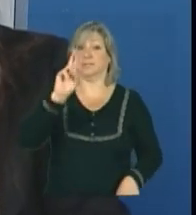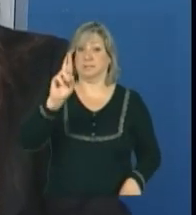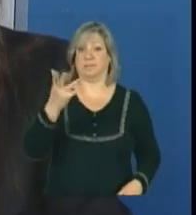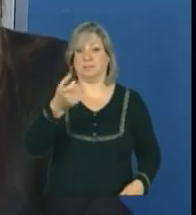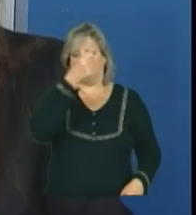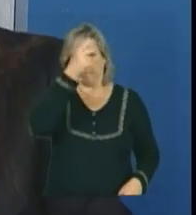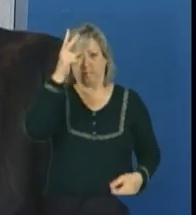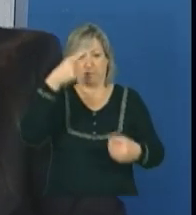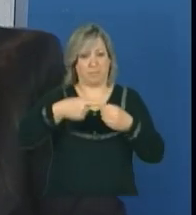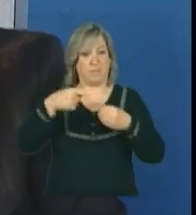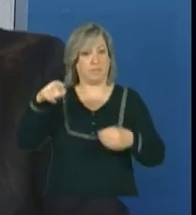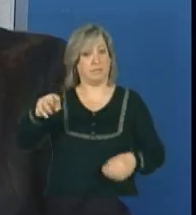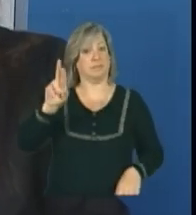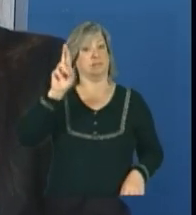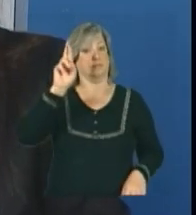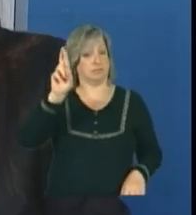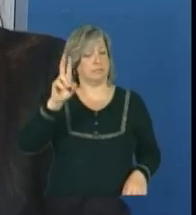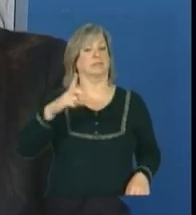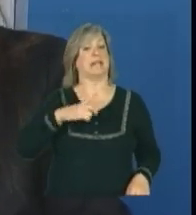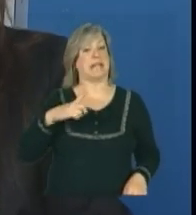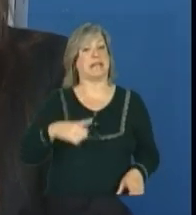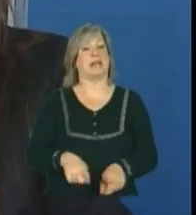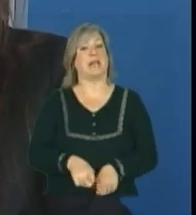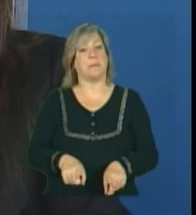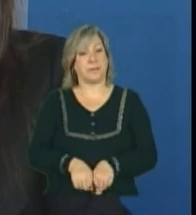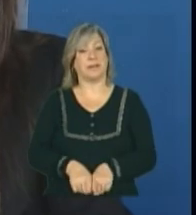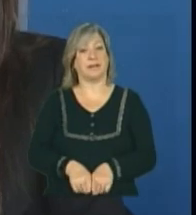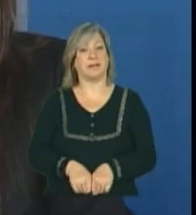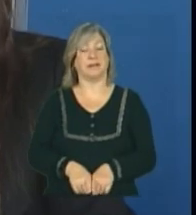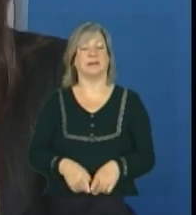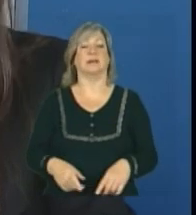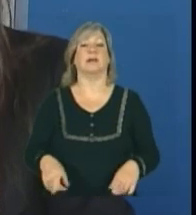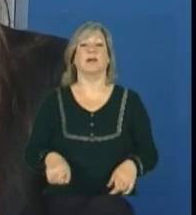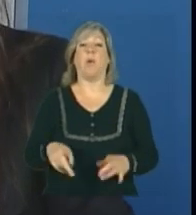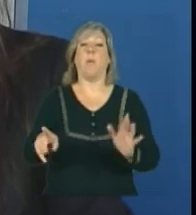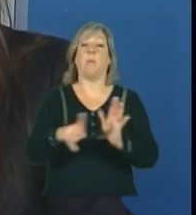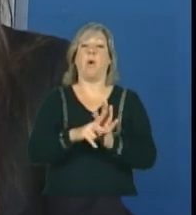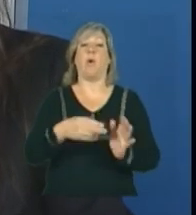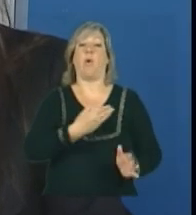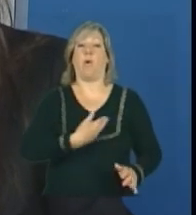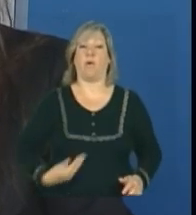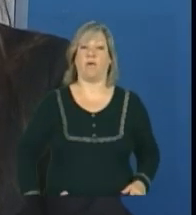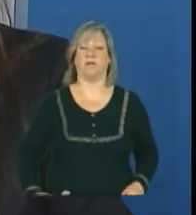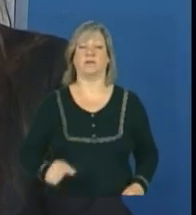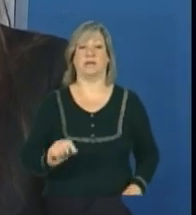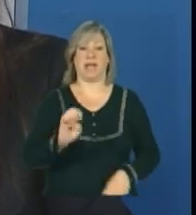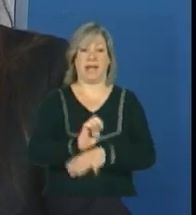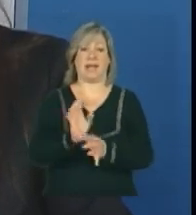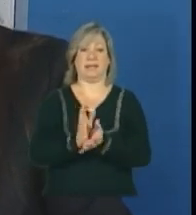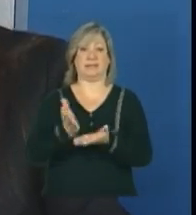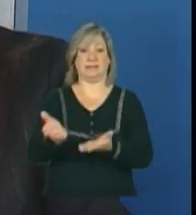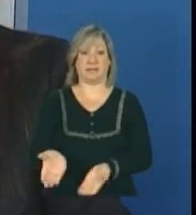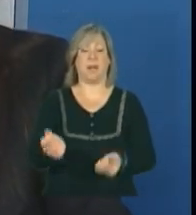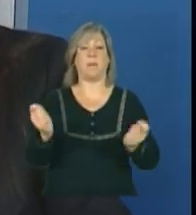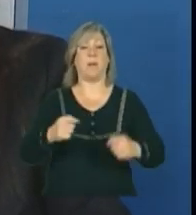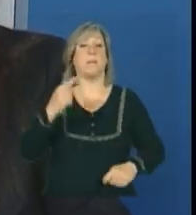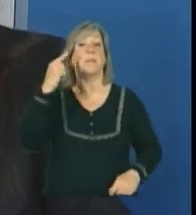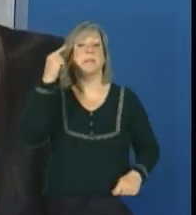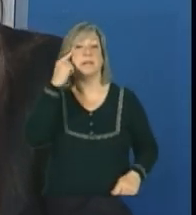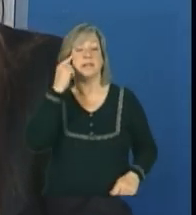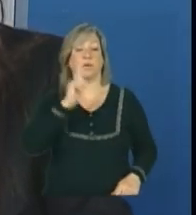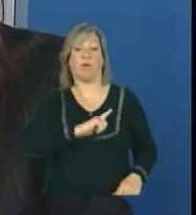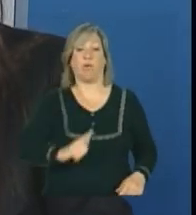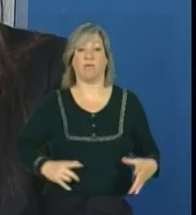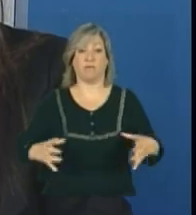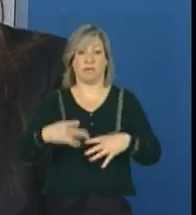município, o município também tem suas responsabilidades e até do próprio governo do Estado, que pode também pensar em linhas de financiamento